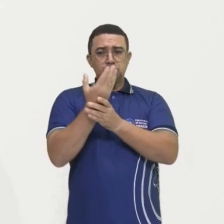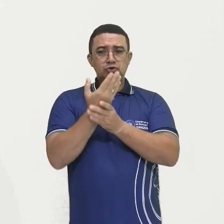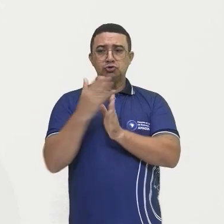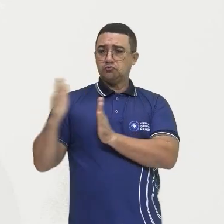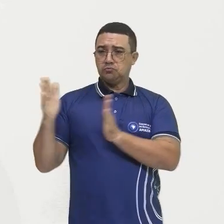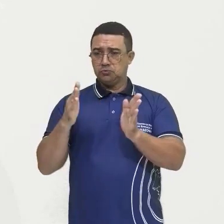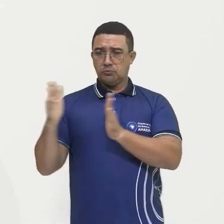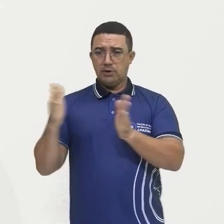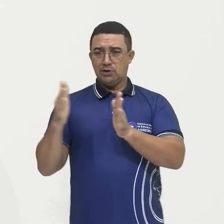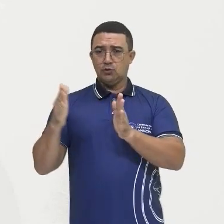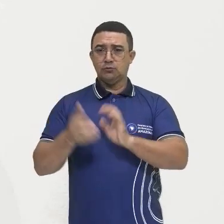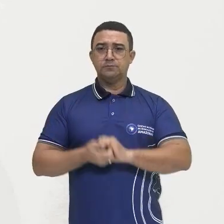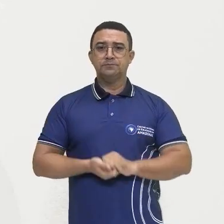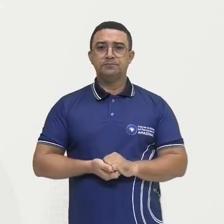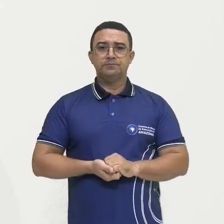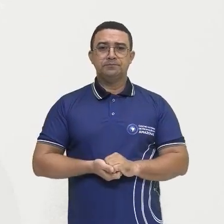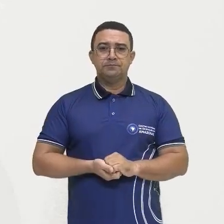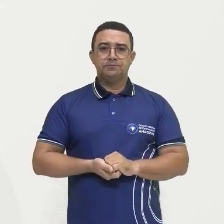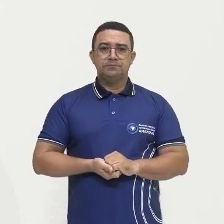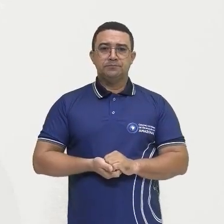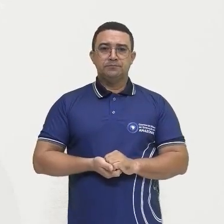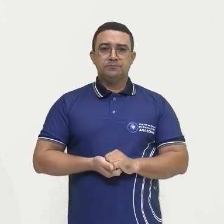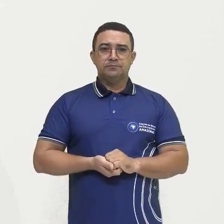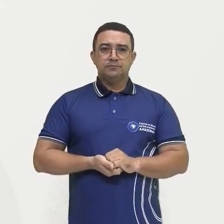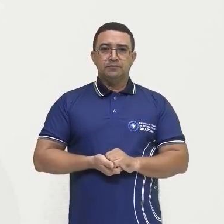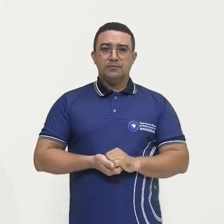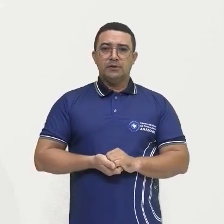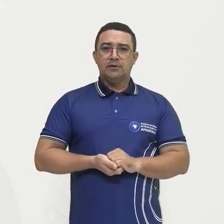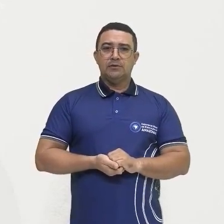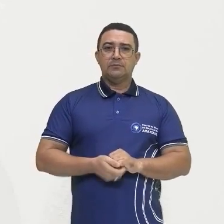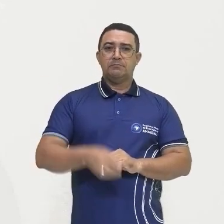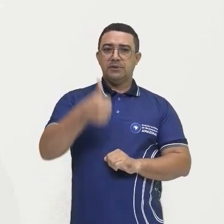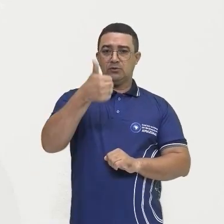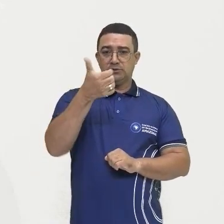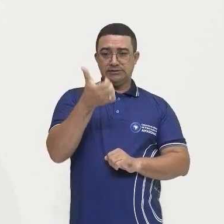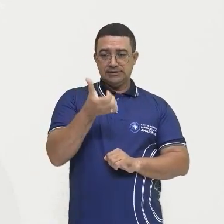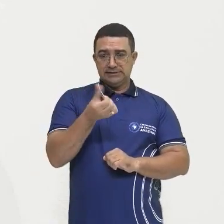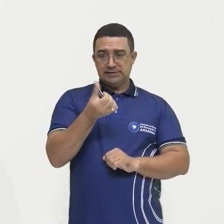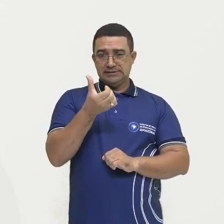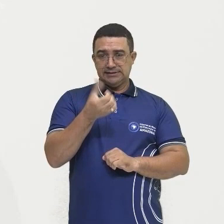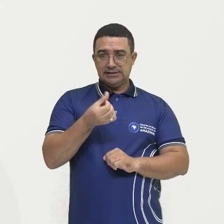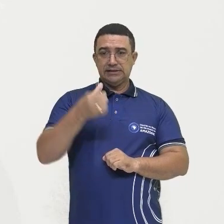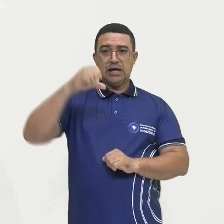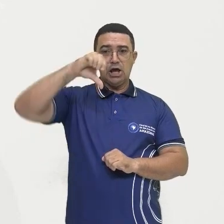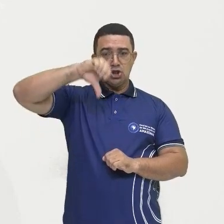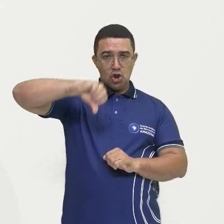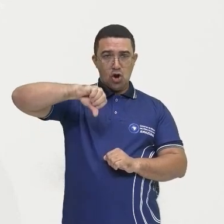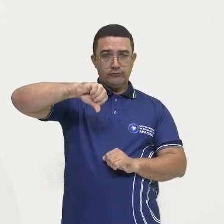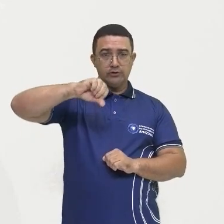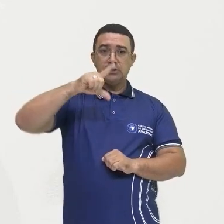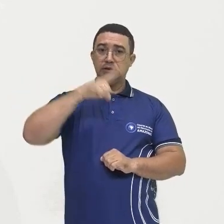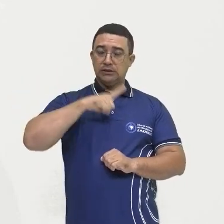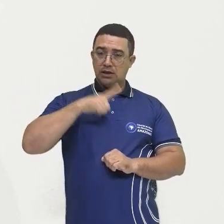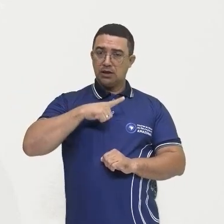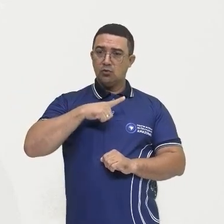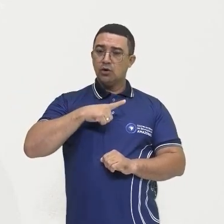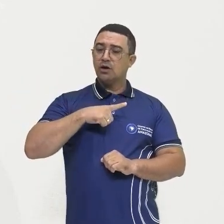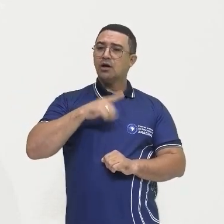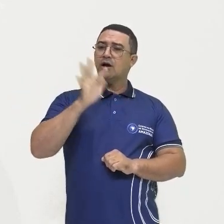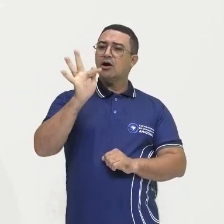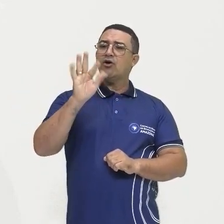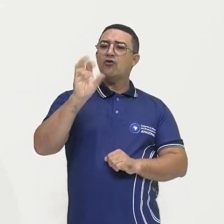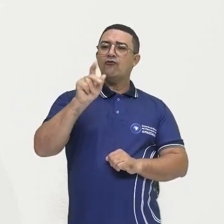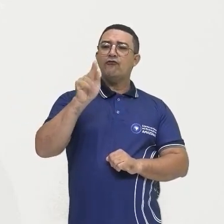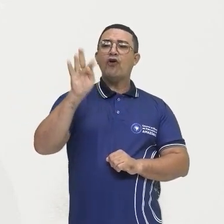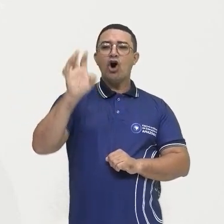para essa região. Em 1669, a gente já tem o Forte do São José do Rio Negro, né?